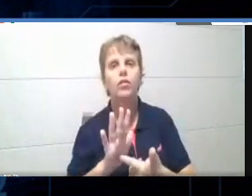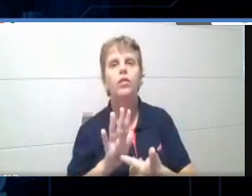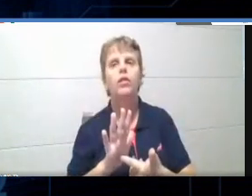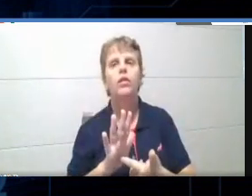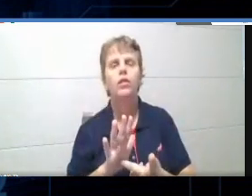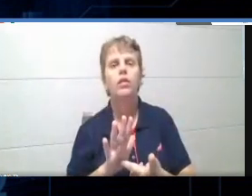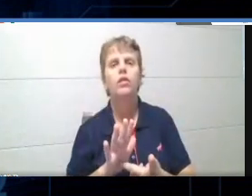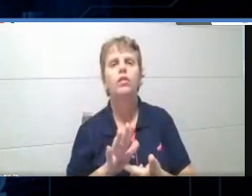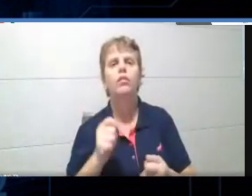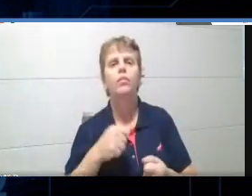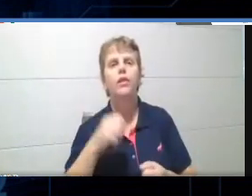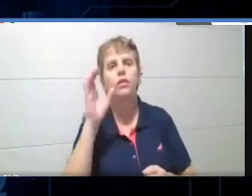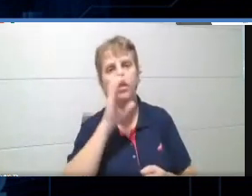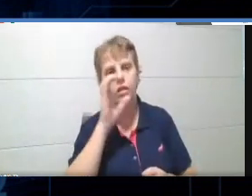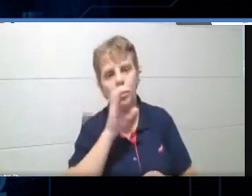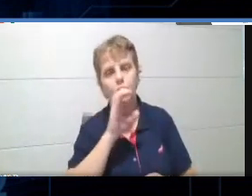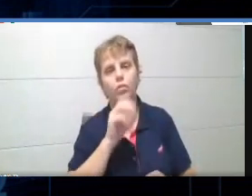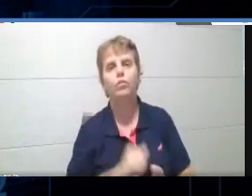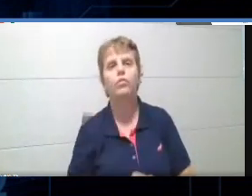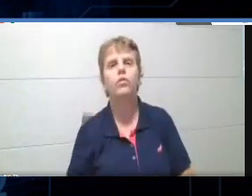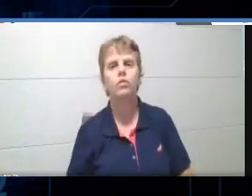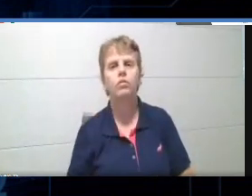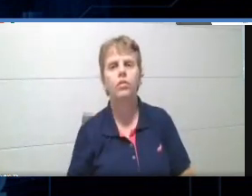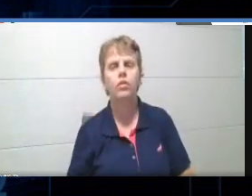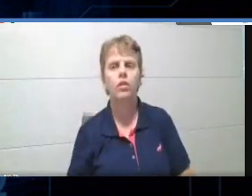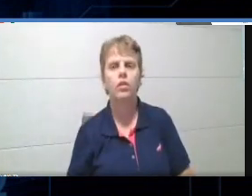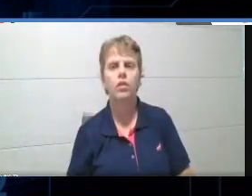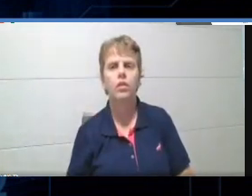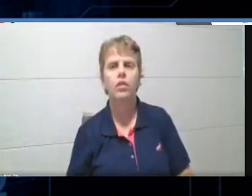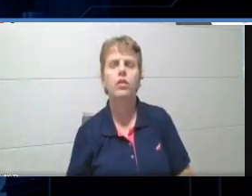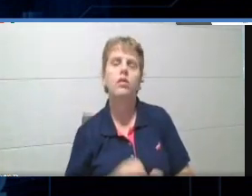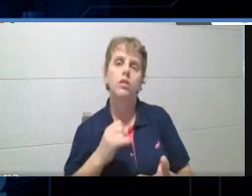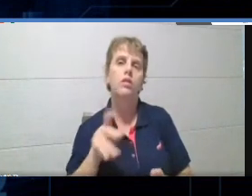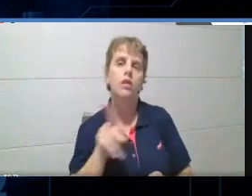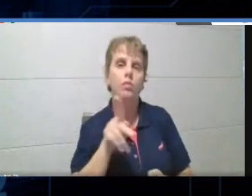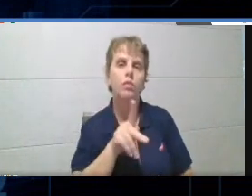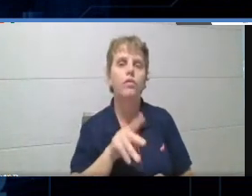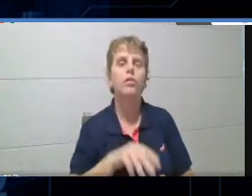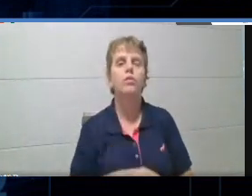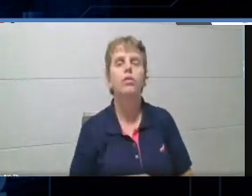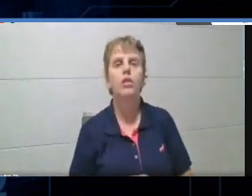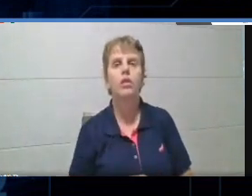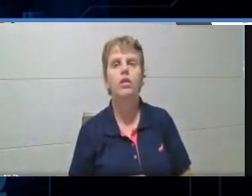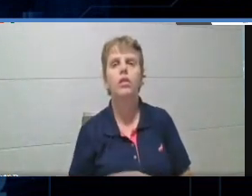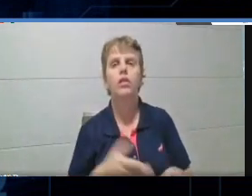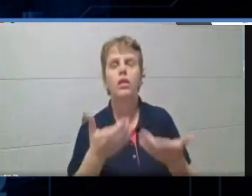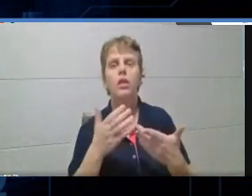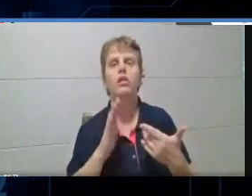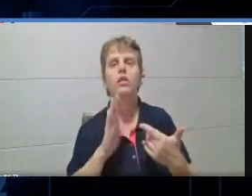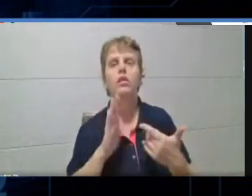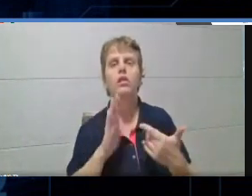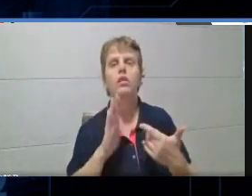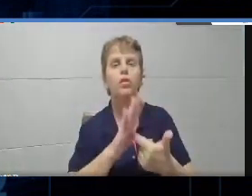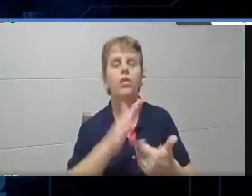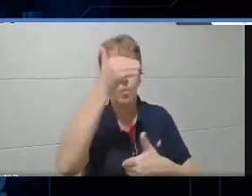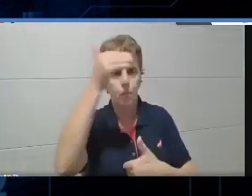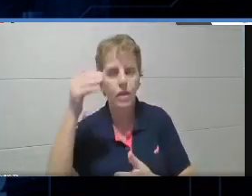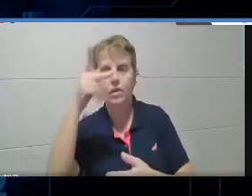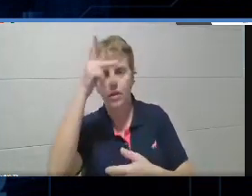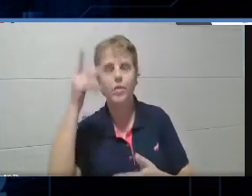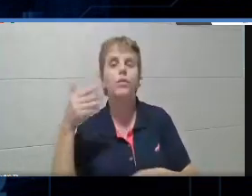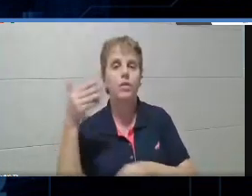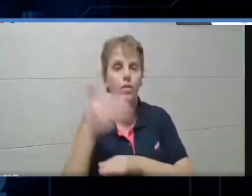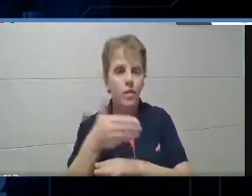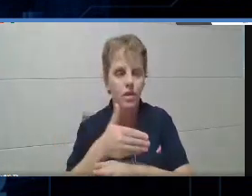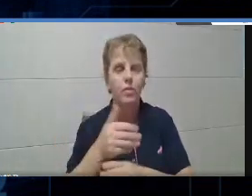ser bem rápido, tá? Se a professora Valkyria quiser fazer um comentário agora no final, eu agradeço a todos pela participação, tá,